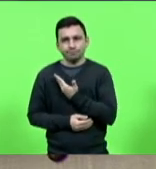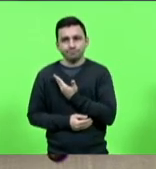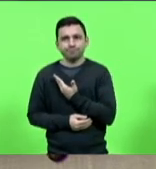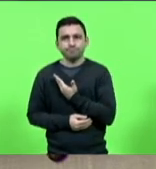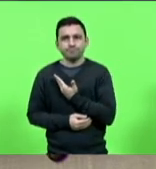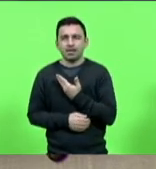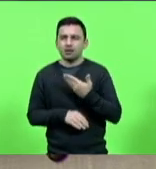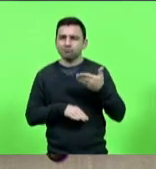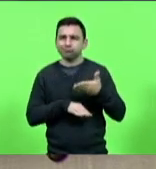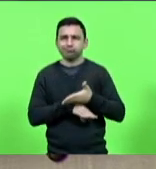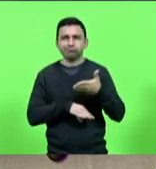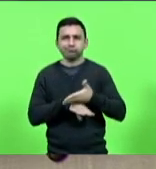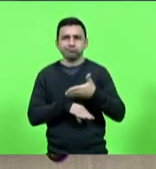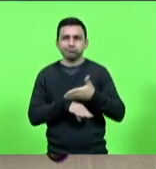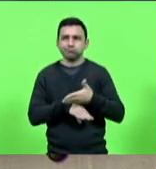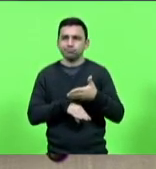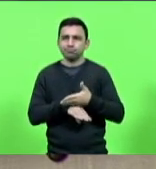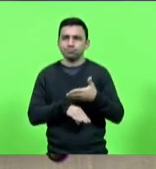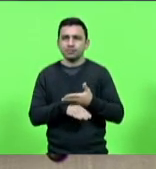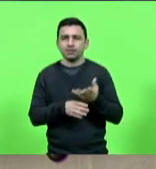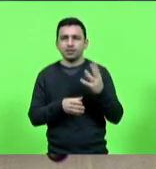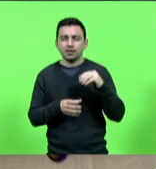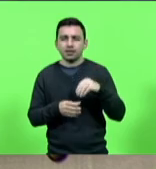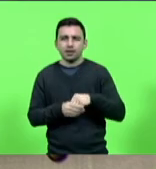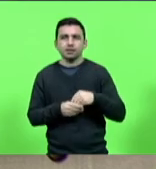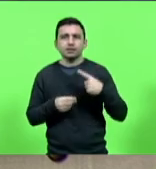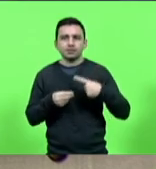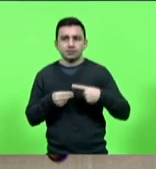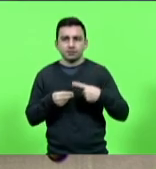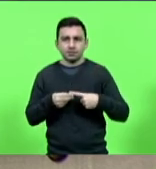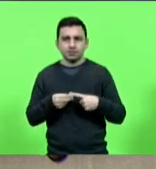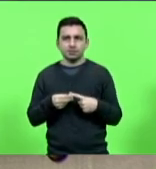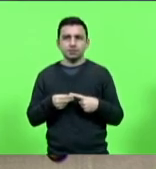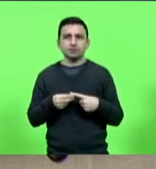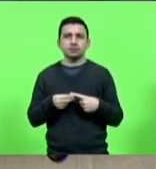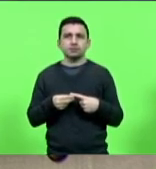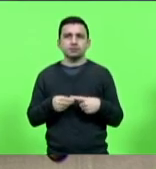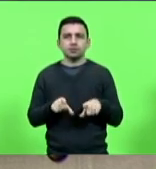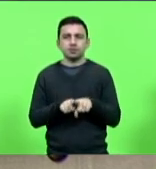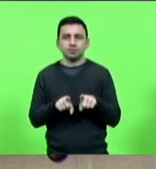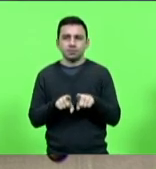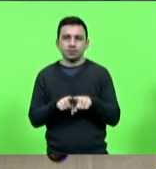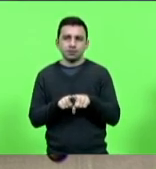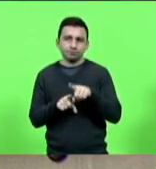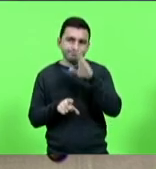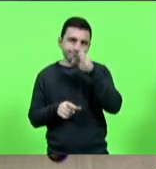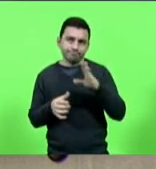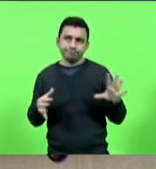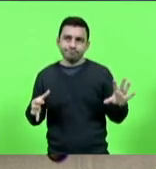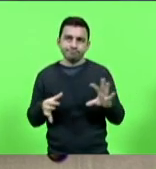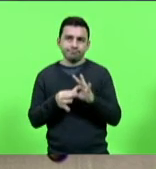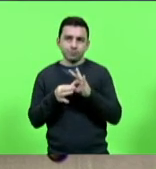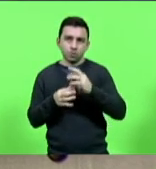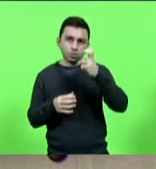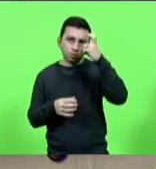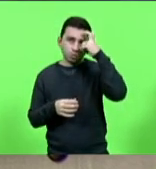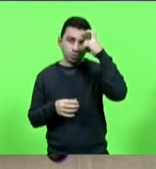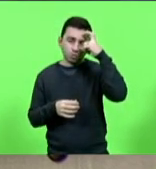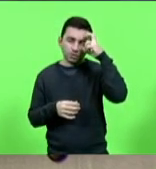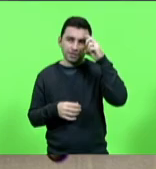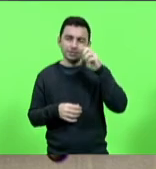participativo dentro do município e também diretamente ligado na cultura da cidade.